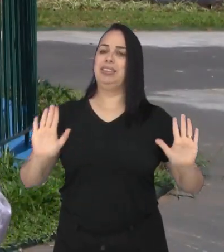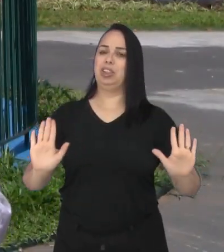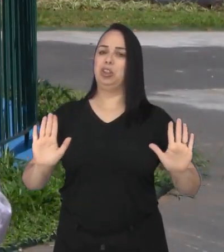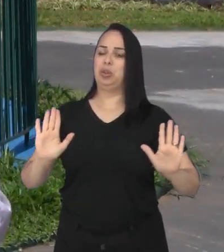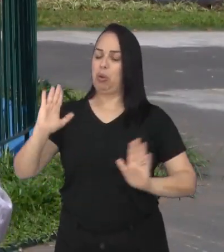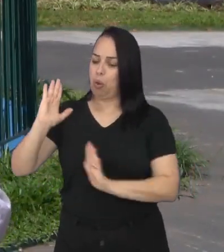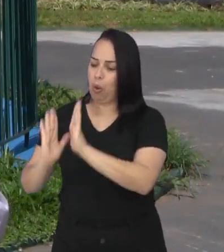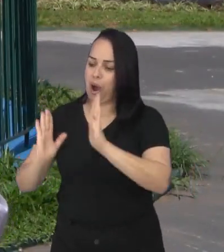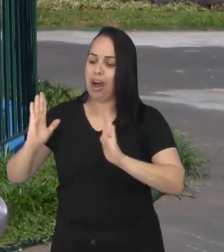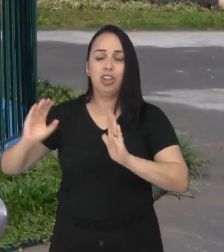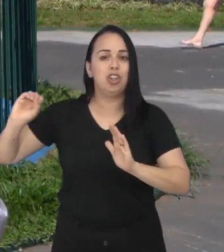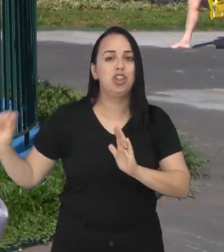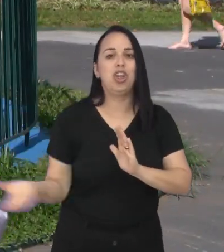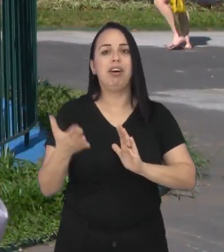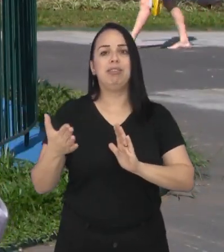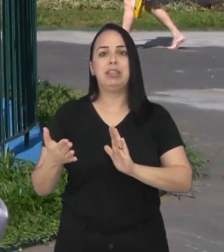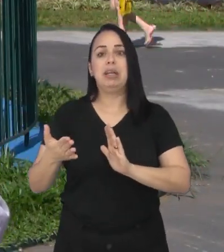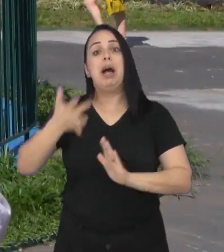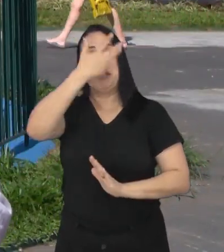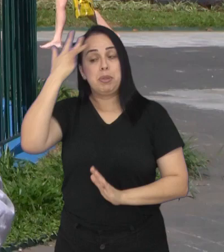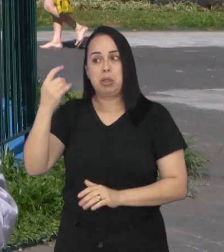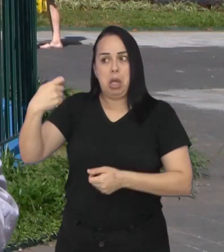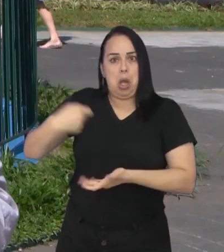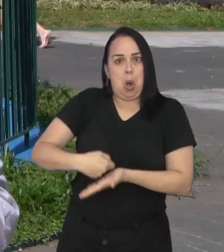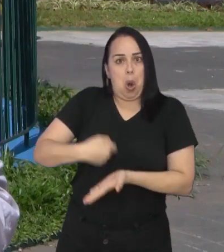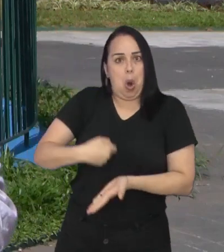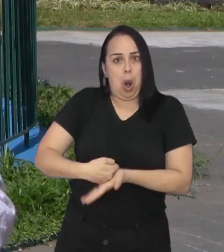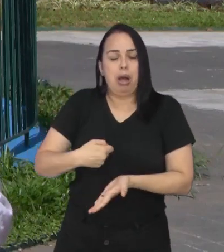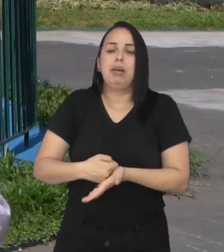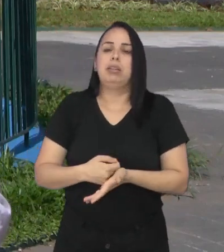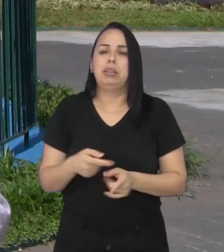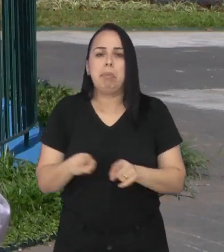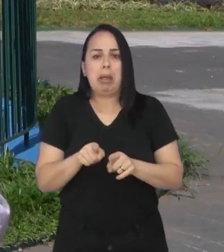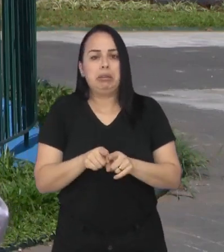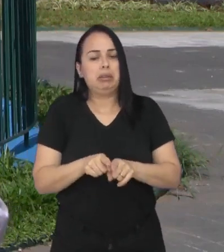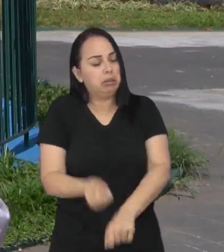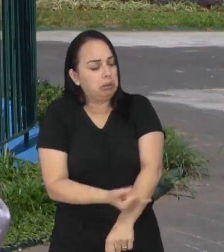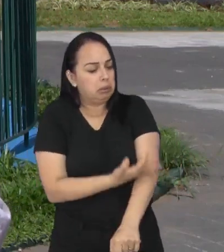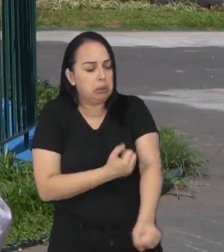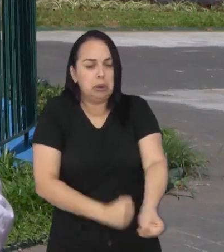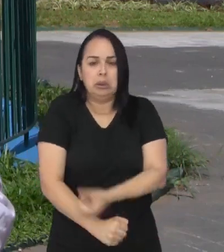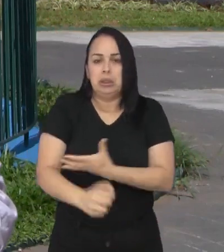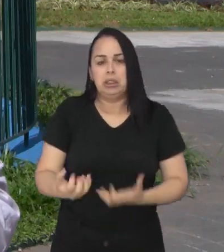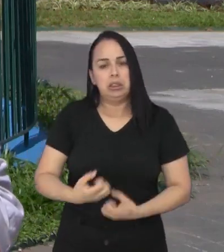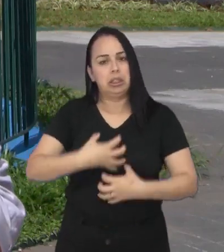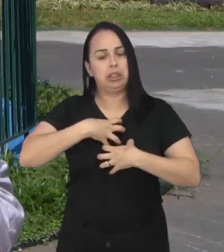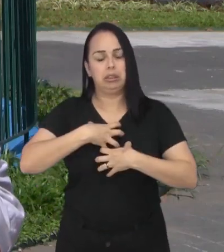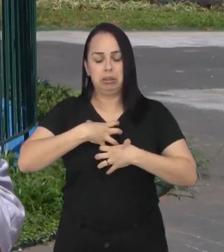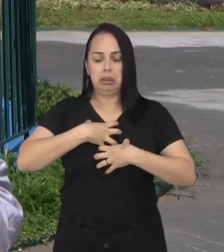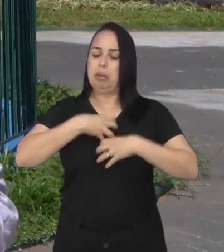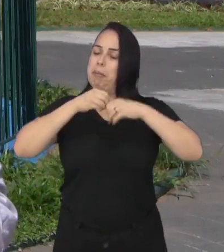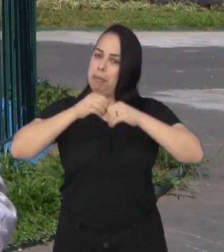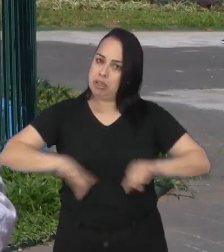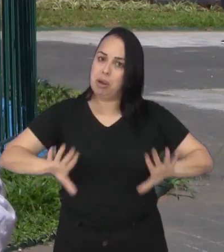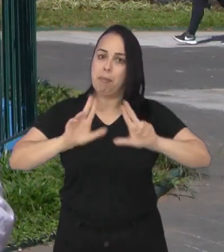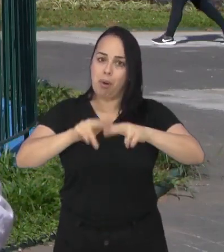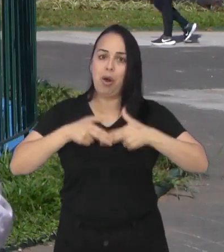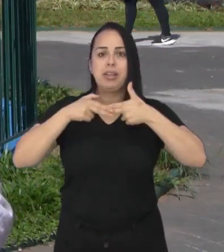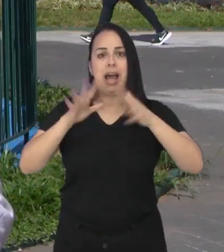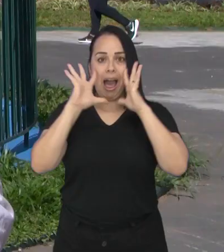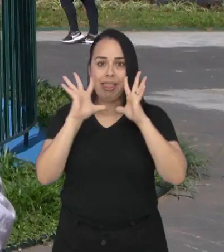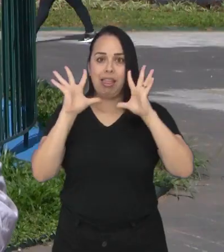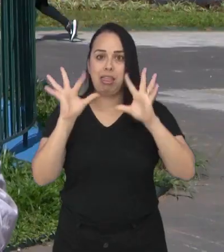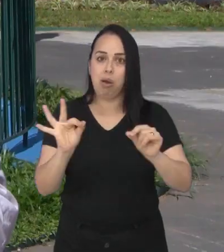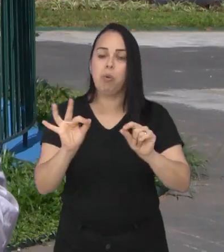ano, junto aos novos sonhos e projetos, vem também a autocobrança e outros sentimentos que podem ser desfuncionais. Para dar atenção